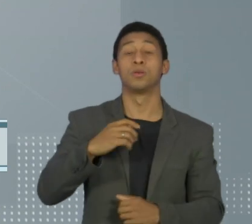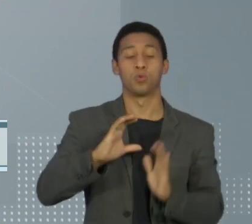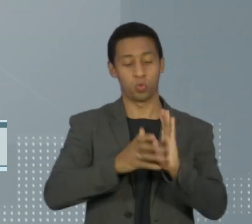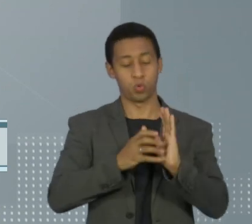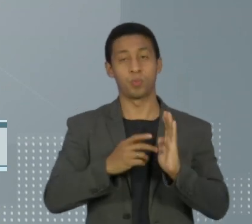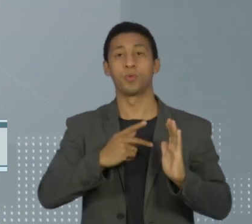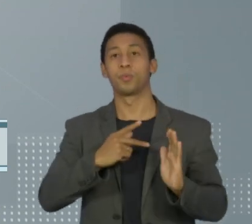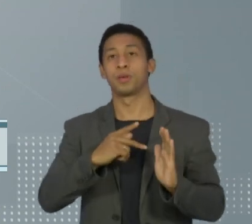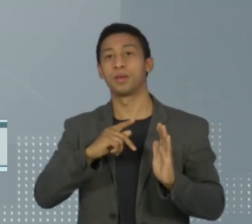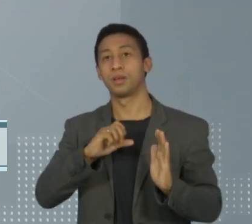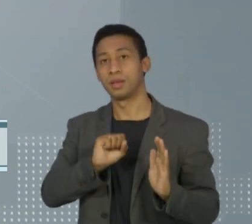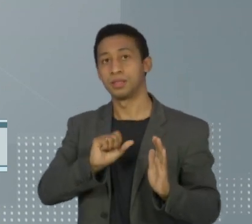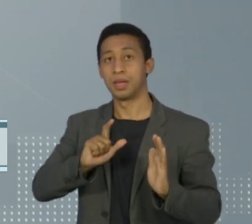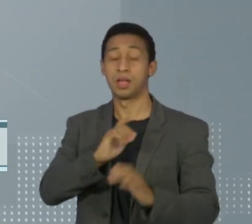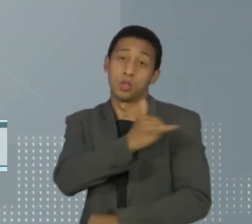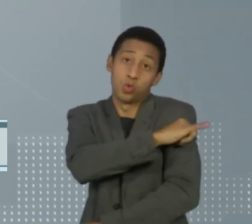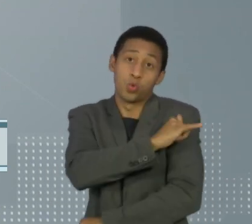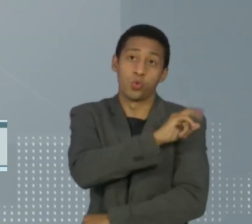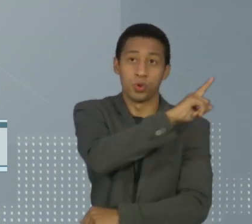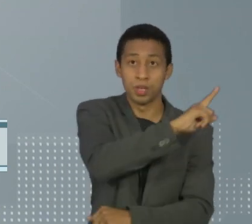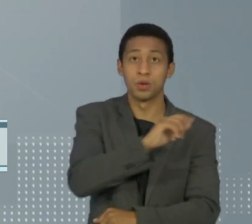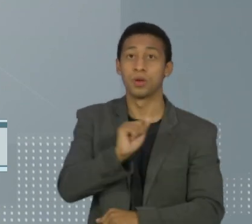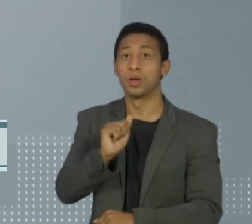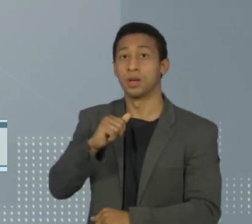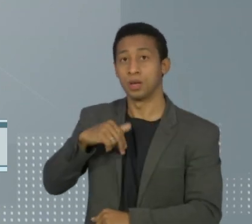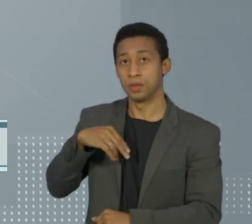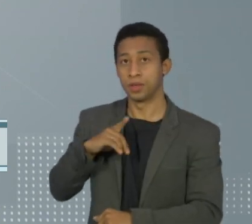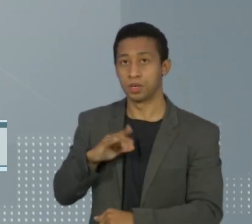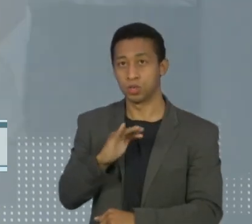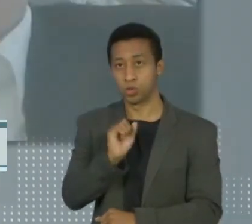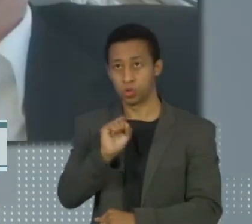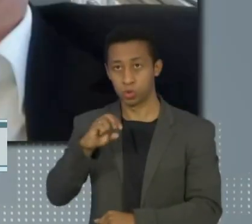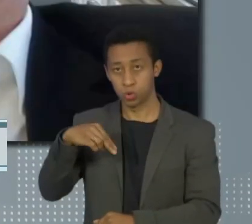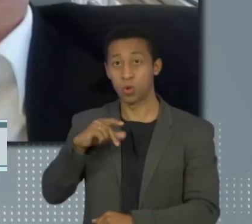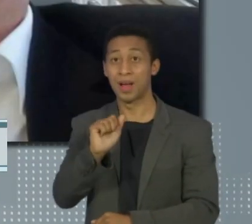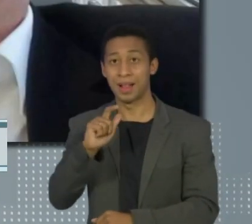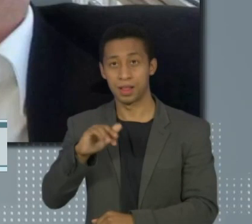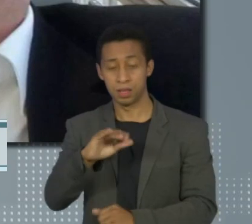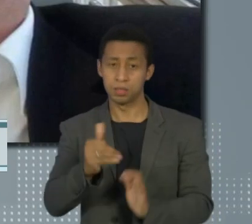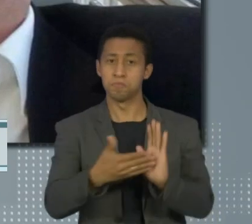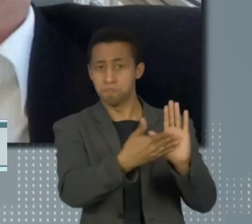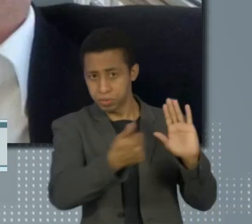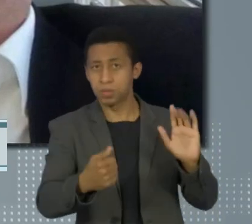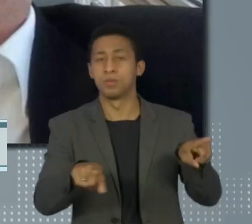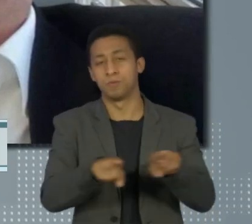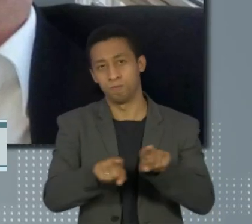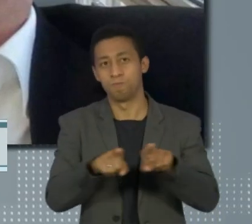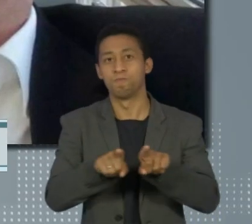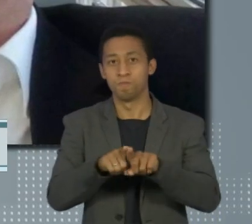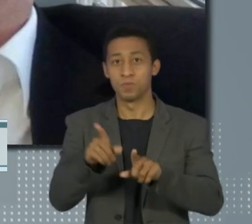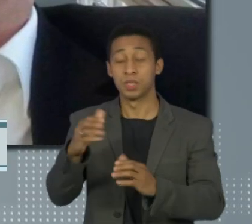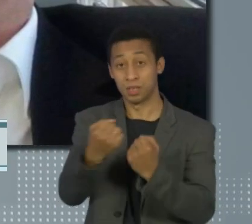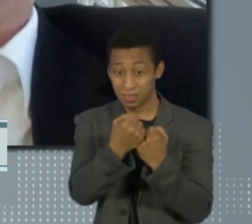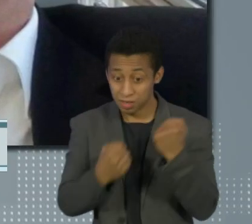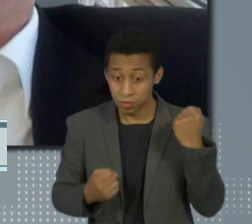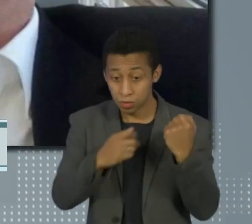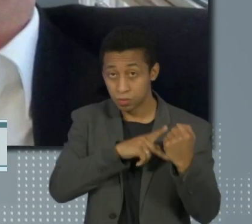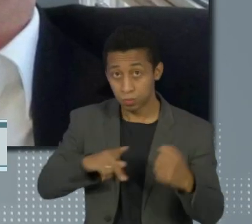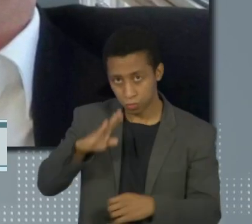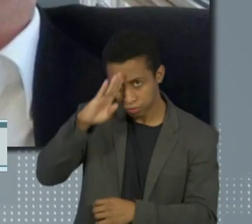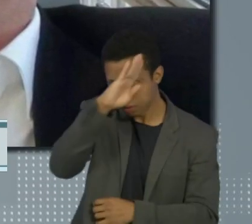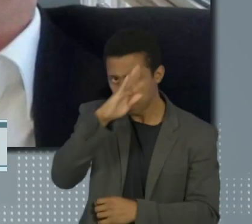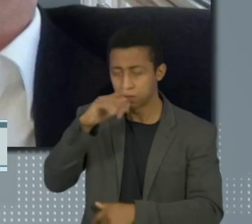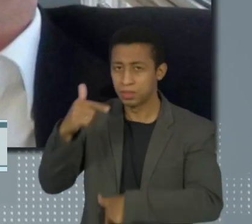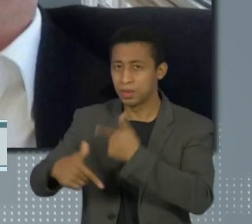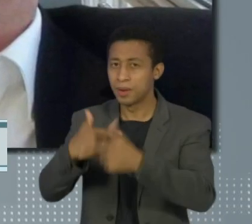Rio, Anderson Moraes e Alana Passos, também foram tiradas do ar. Tercio Arnaldo Thomas, assessor de Bolsonaro, que trabalha no